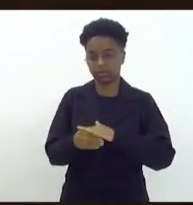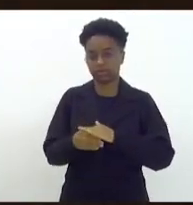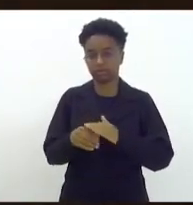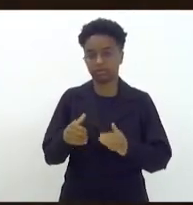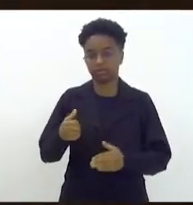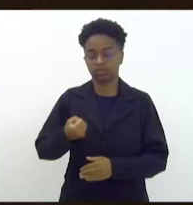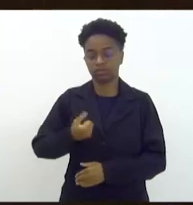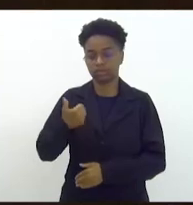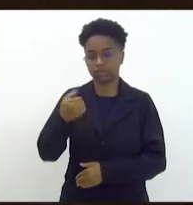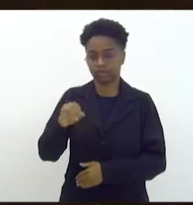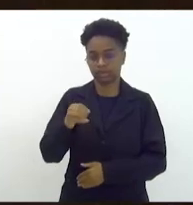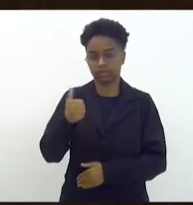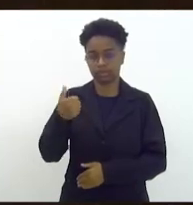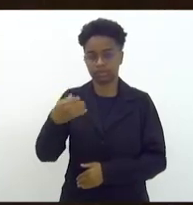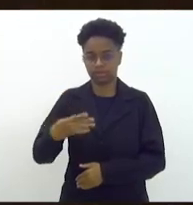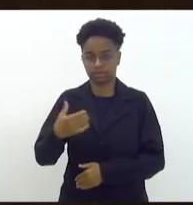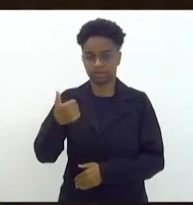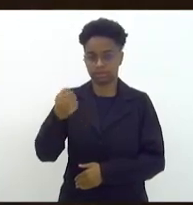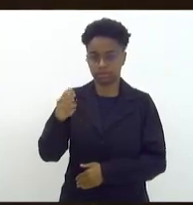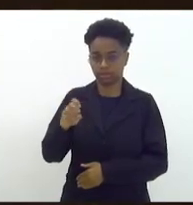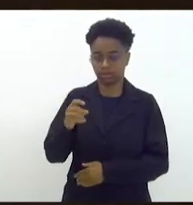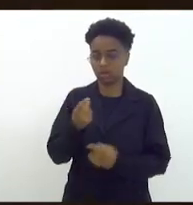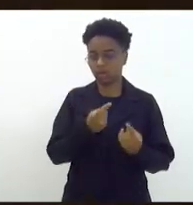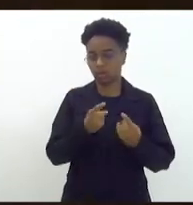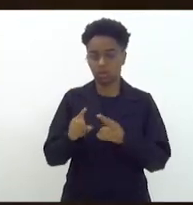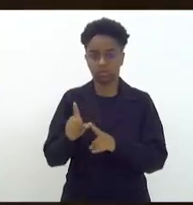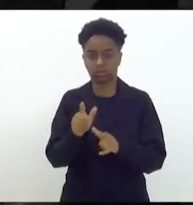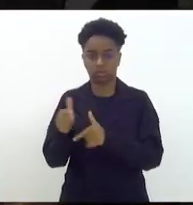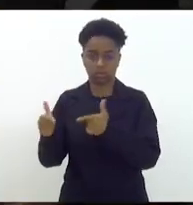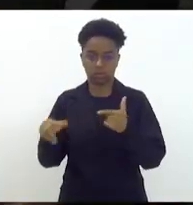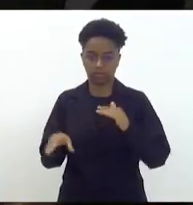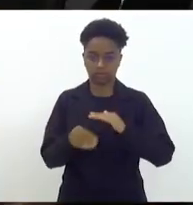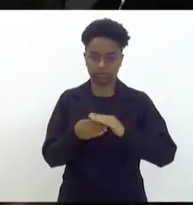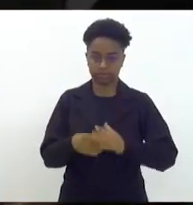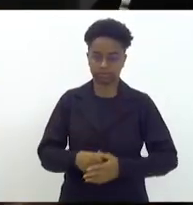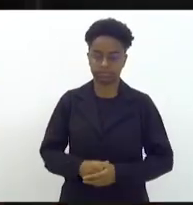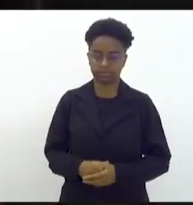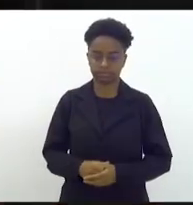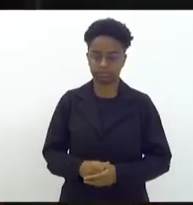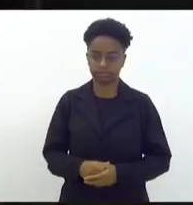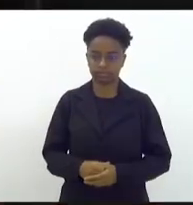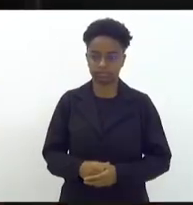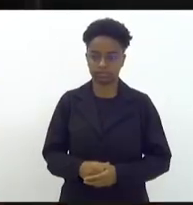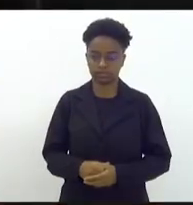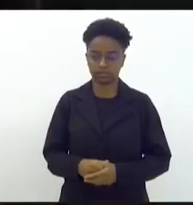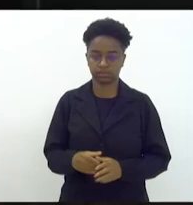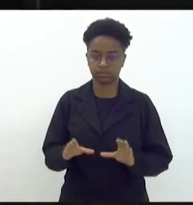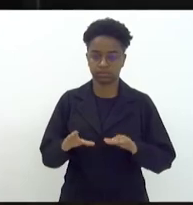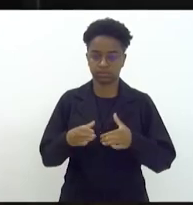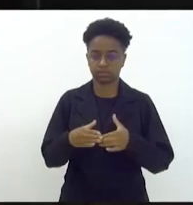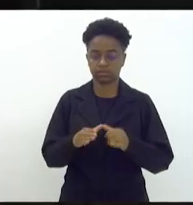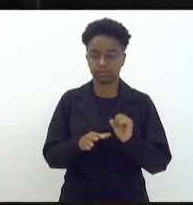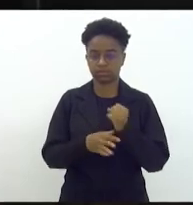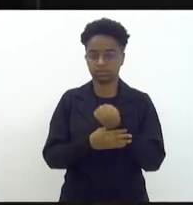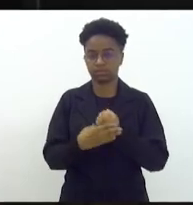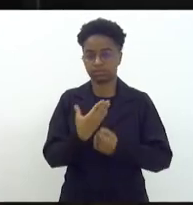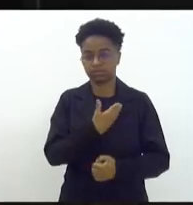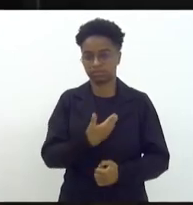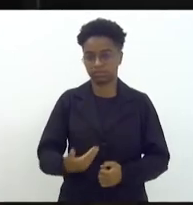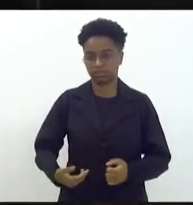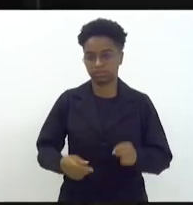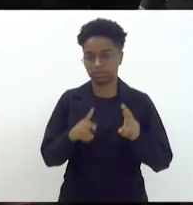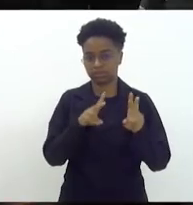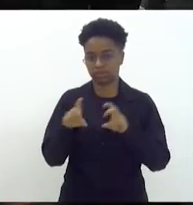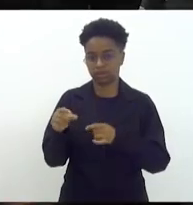emendas 10, 14 e 15, contrário às demais emendas. Pela comissão de segurança pública, assunto de polícia, deputado Márcio